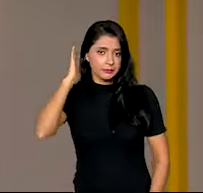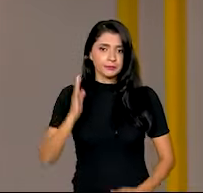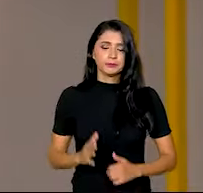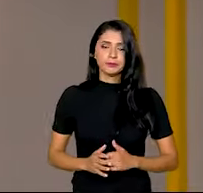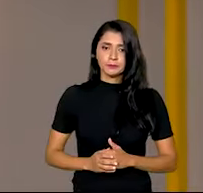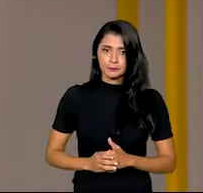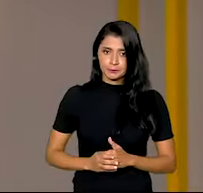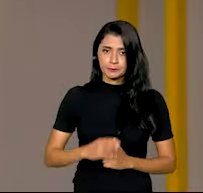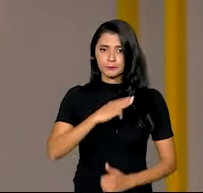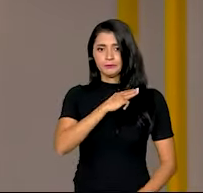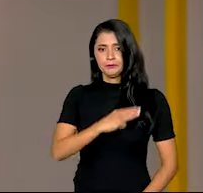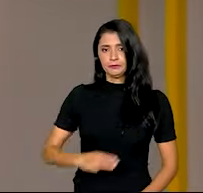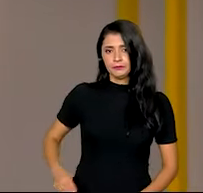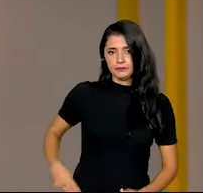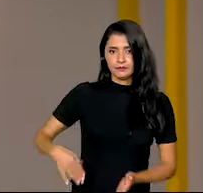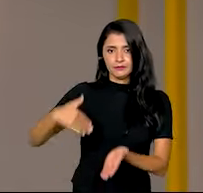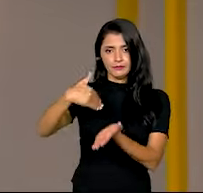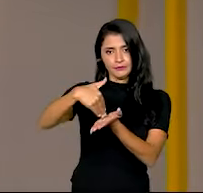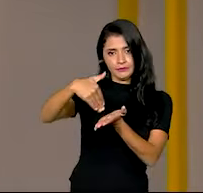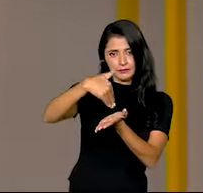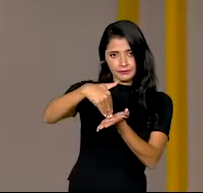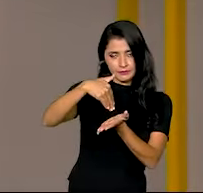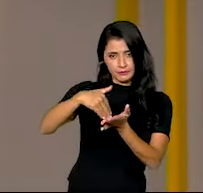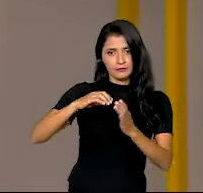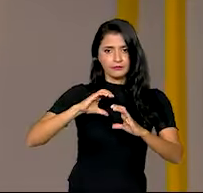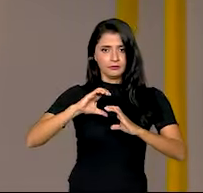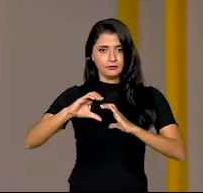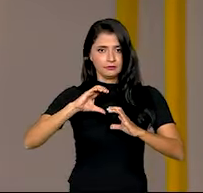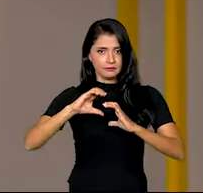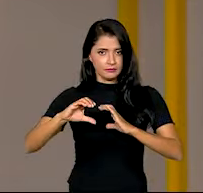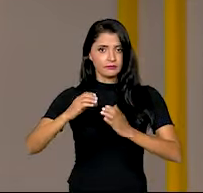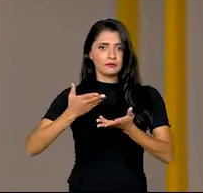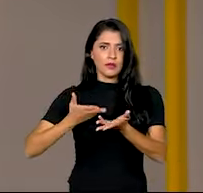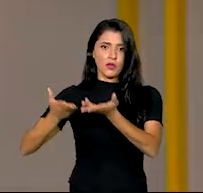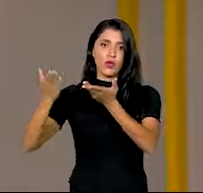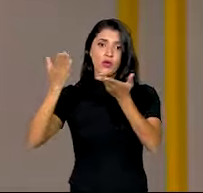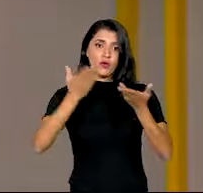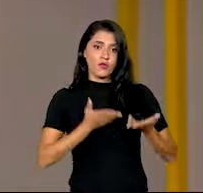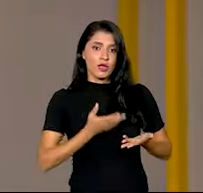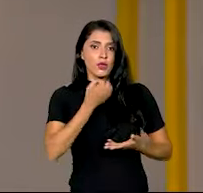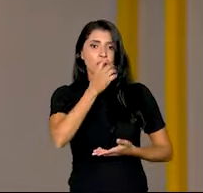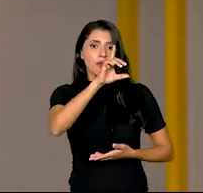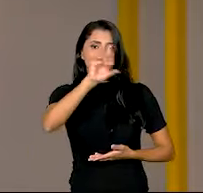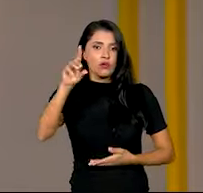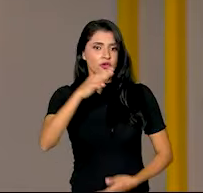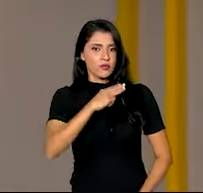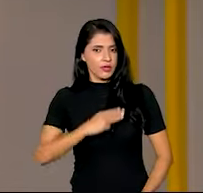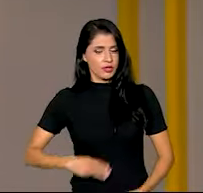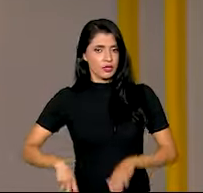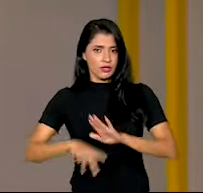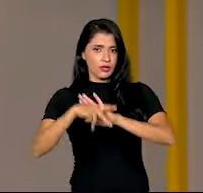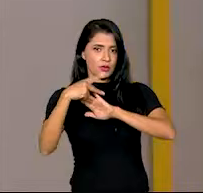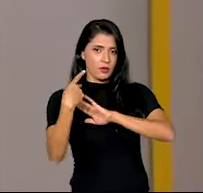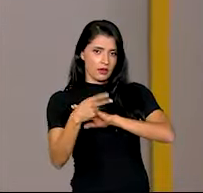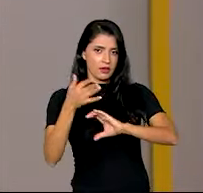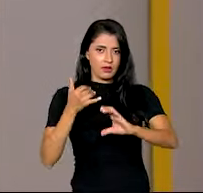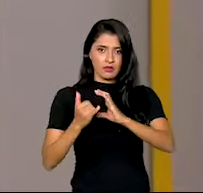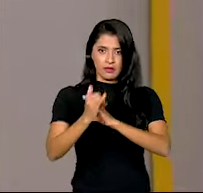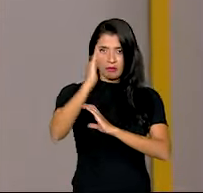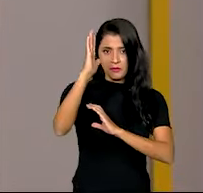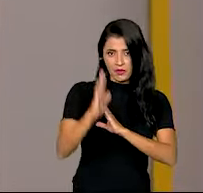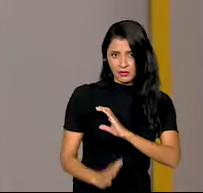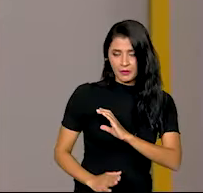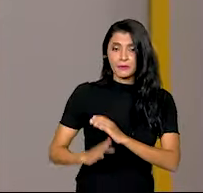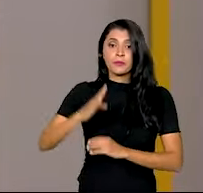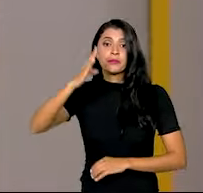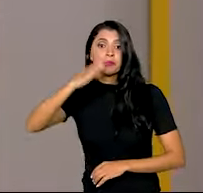O ministro da Secretaria de Comunicação Social foi o convidado do Bom Dia Ministro, produzido aqui pela EBC. Paulo